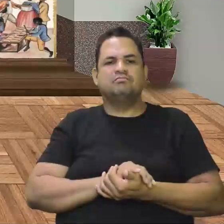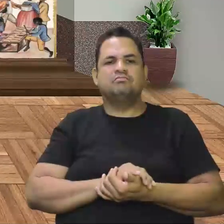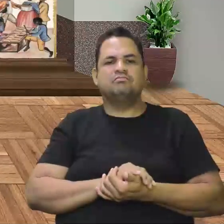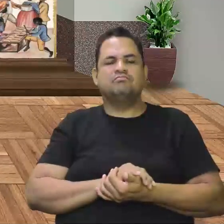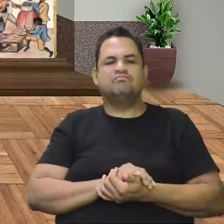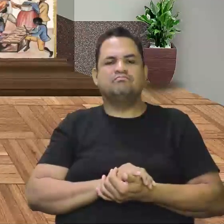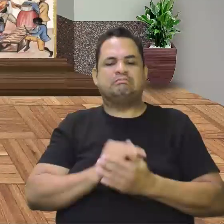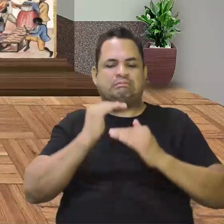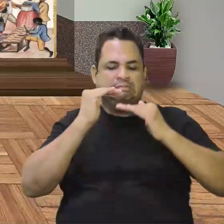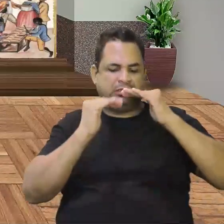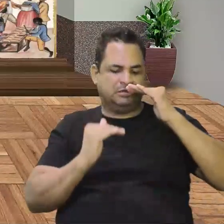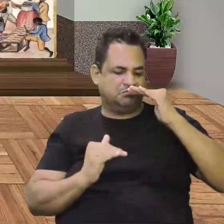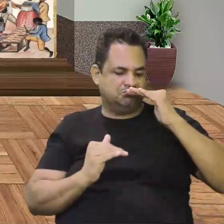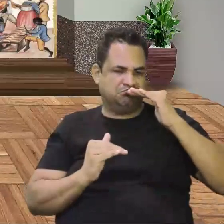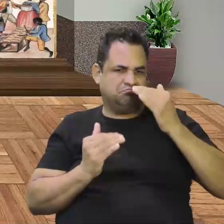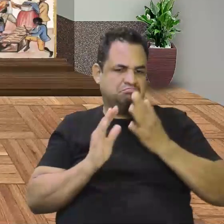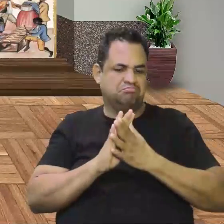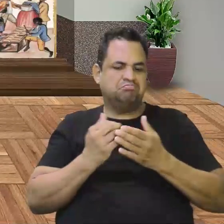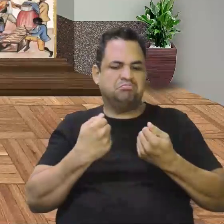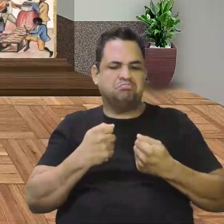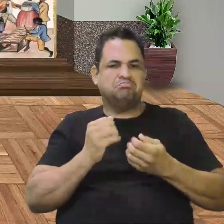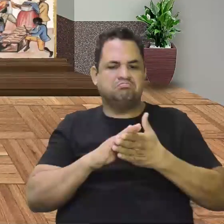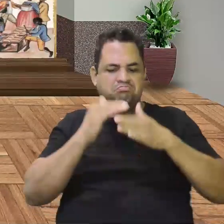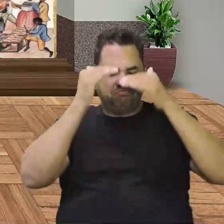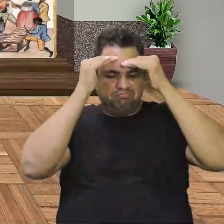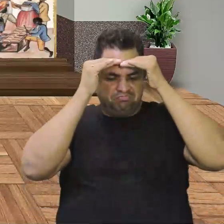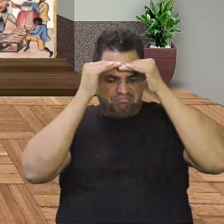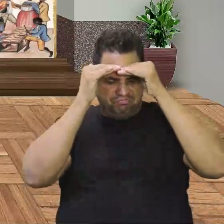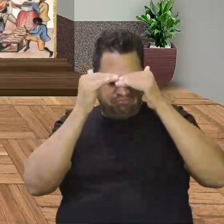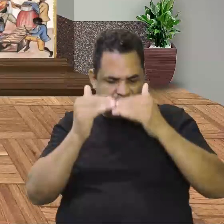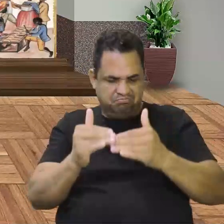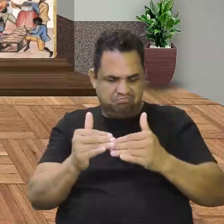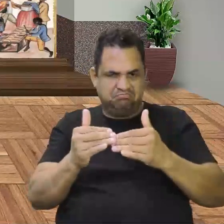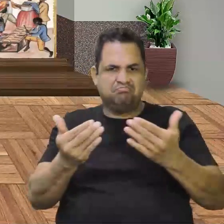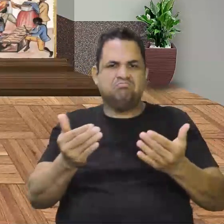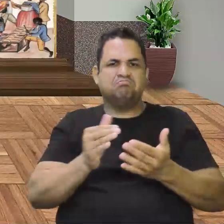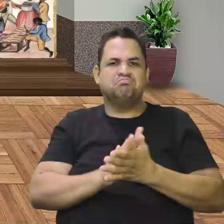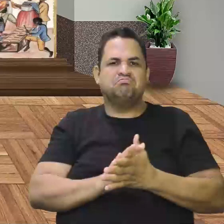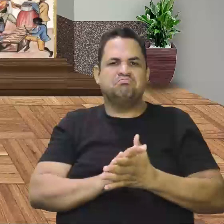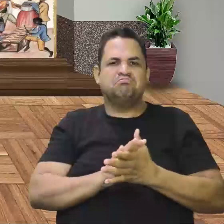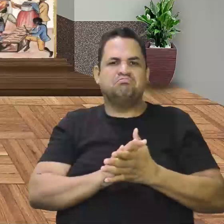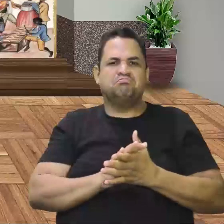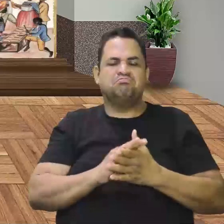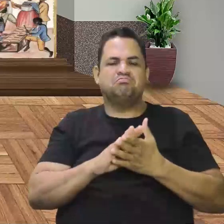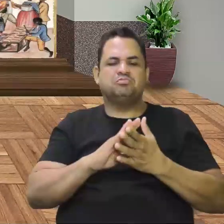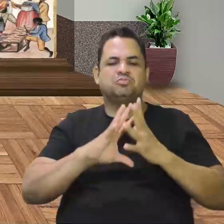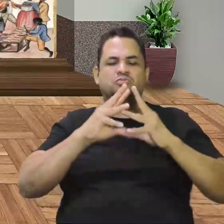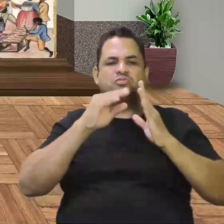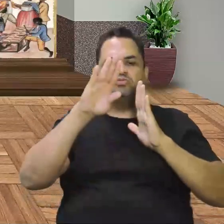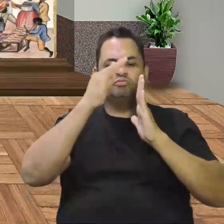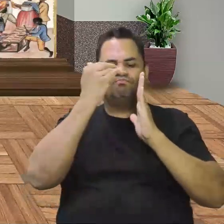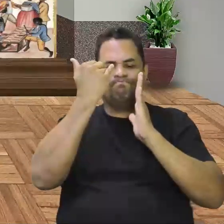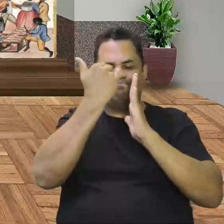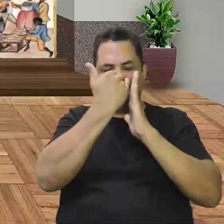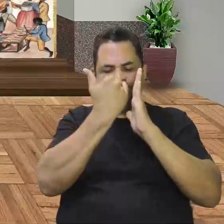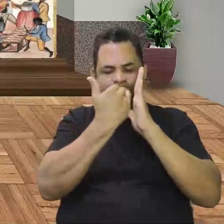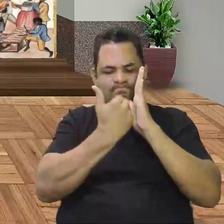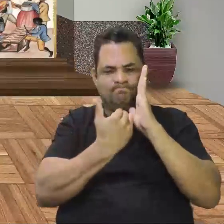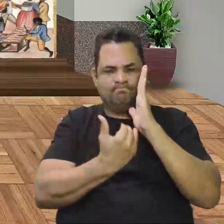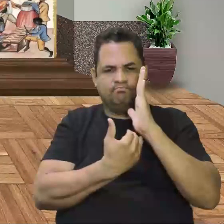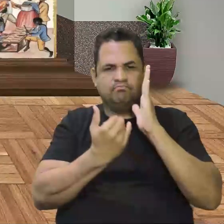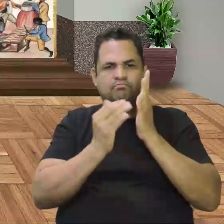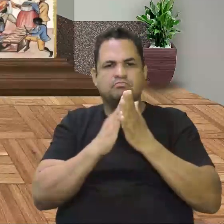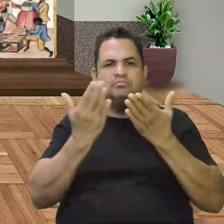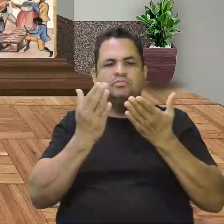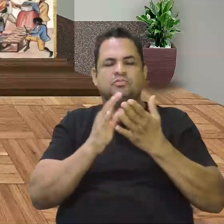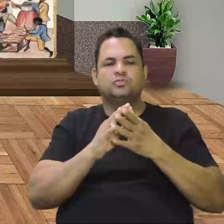Esses povos teriam que obedecer os ditos trâmites da coroa espanhola